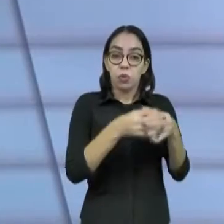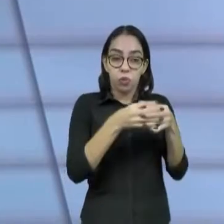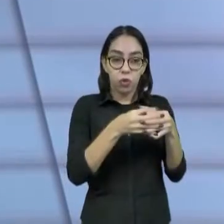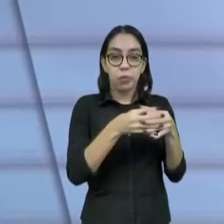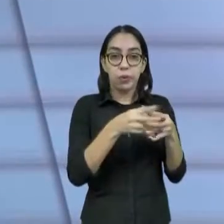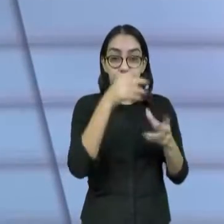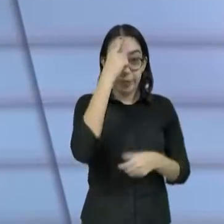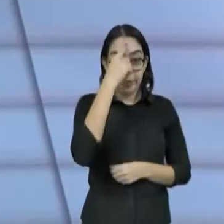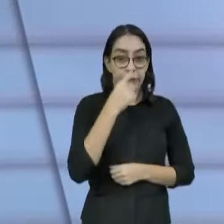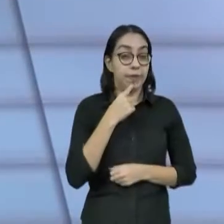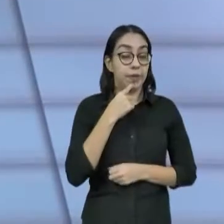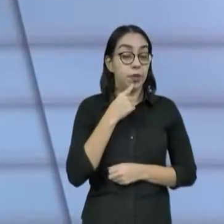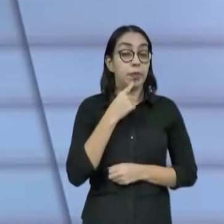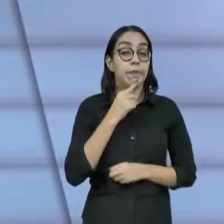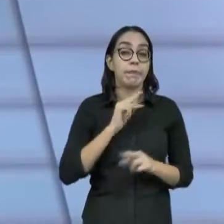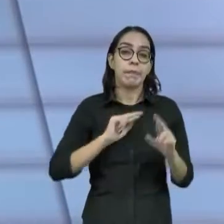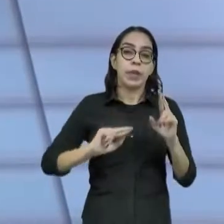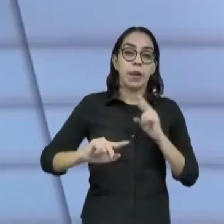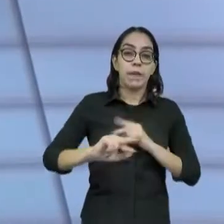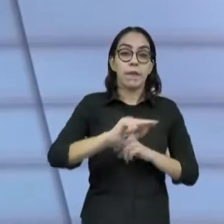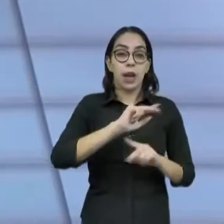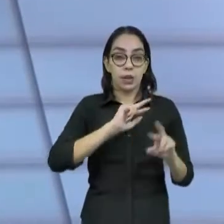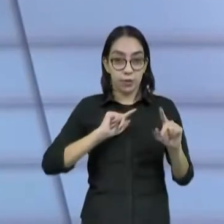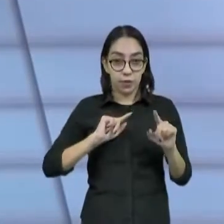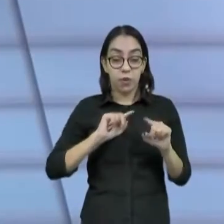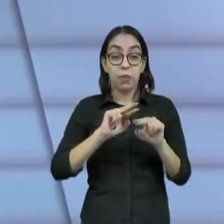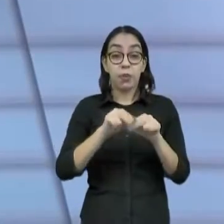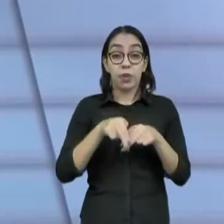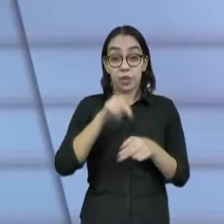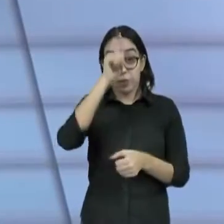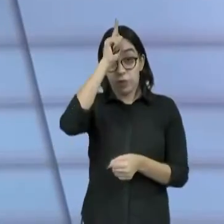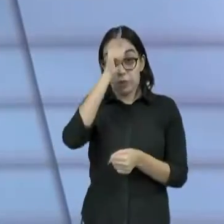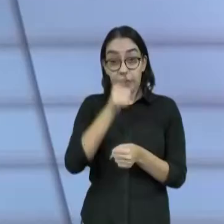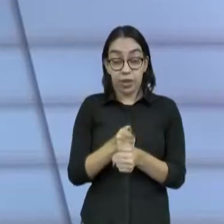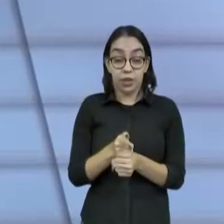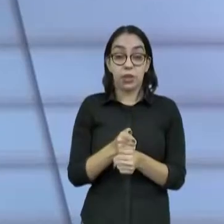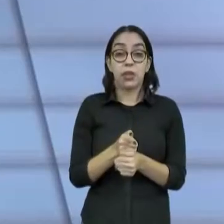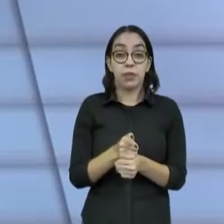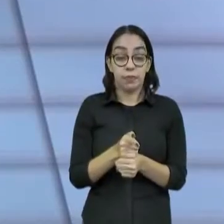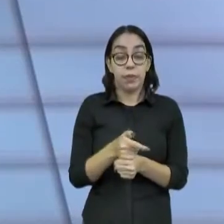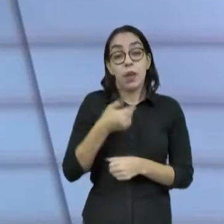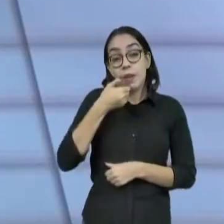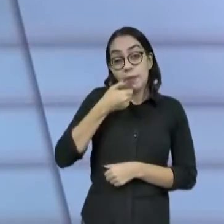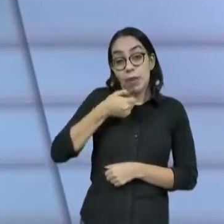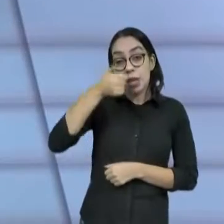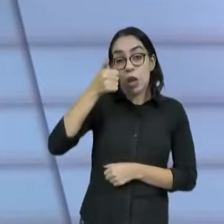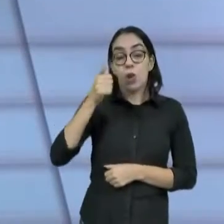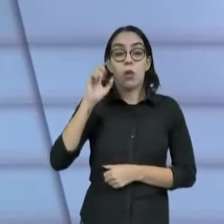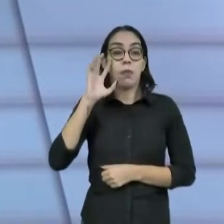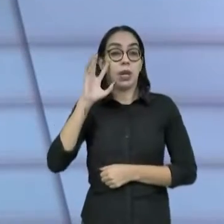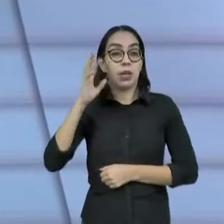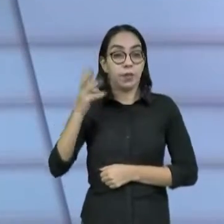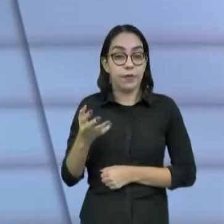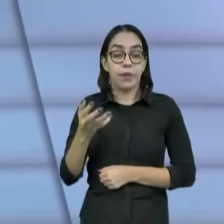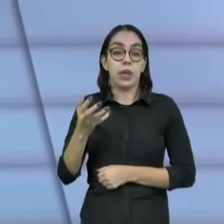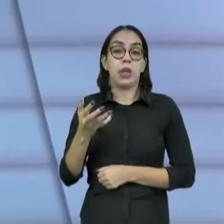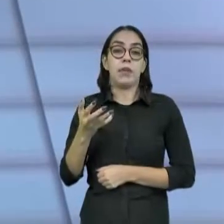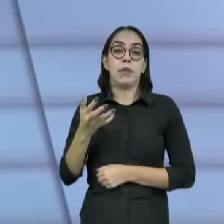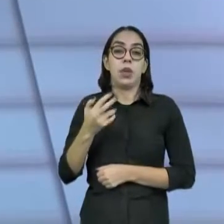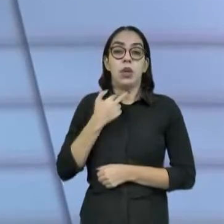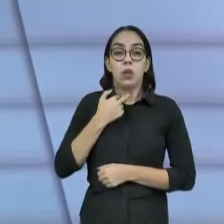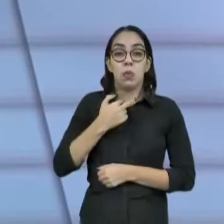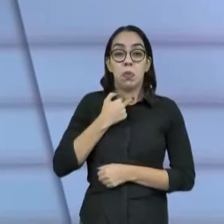dimensão. Assim, gente também tem uma governança mais diversa, distribui esse poder de decisão, não fica em si